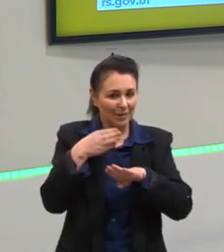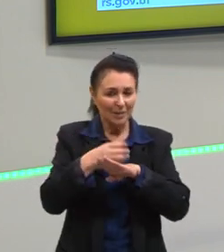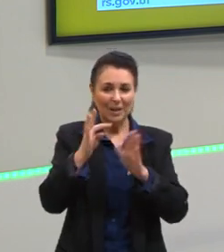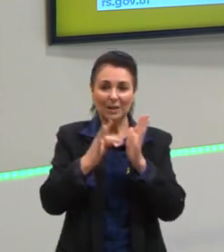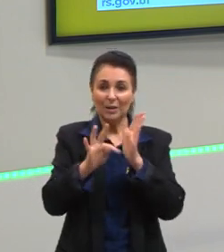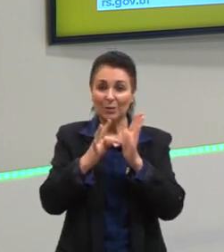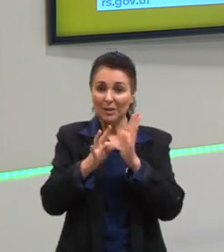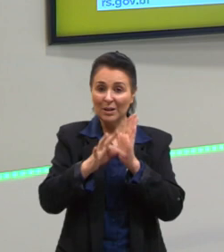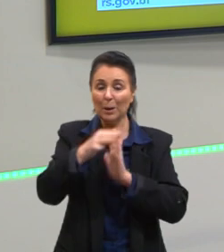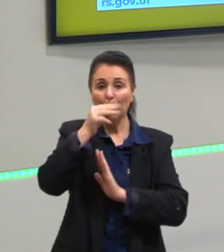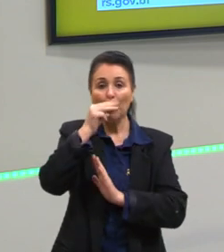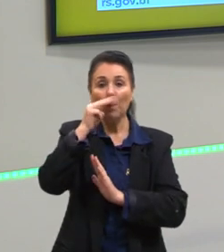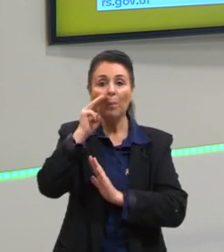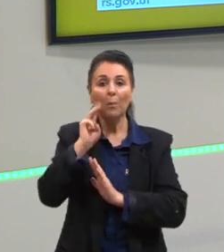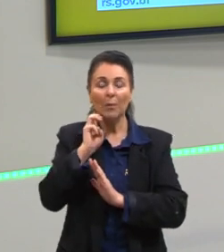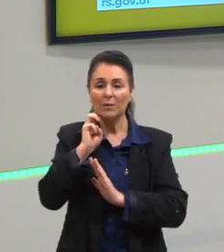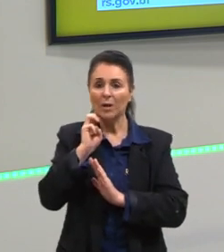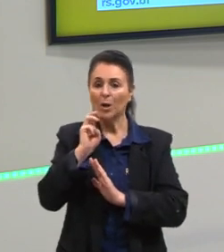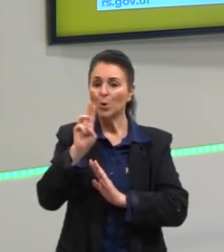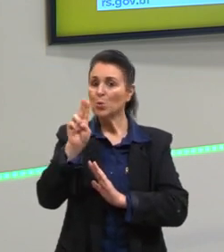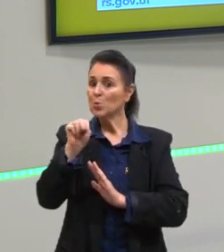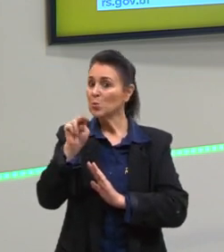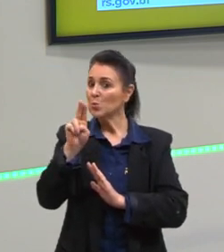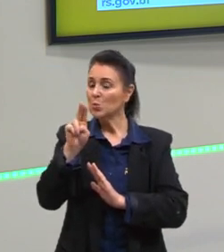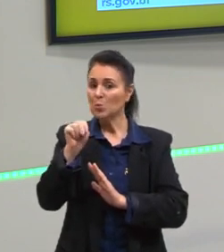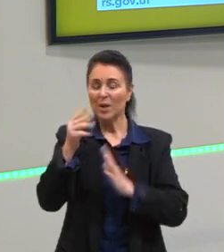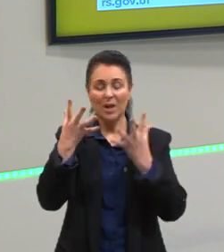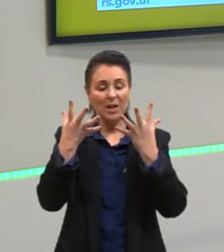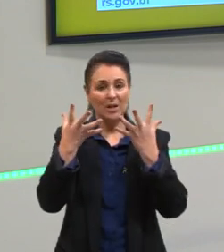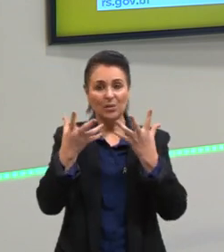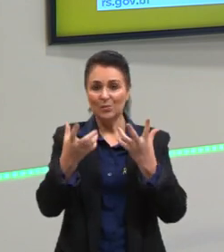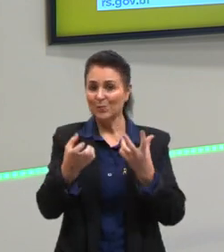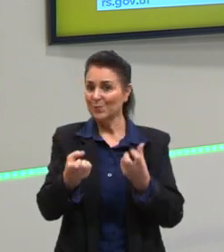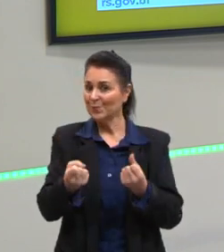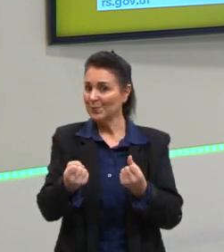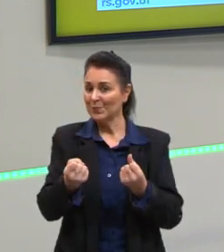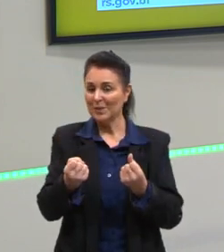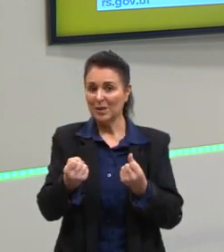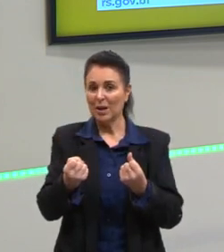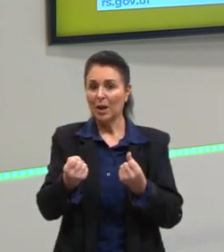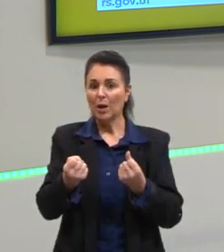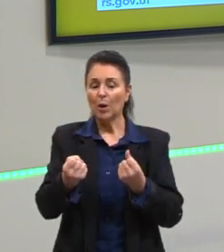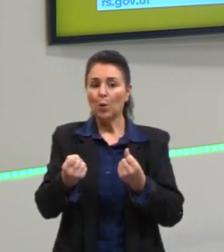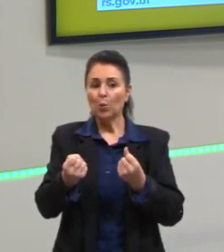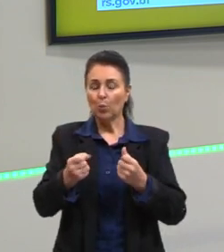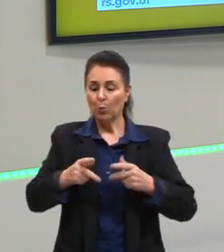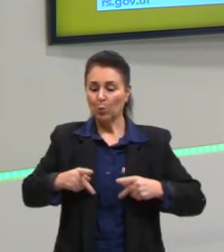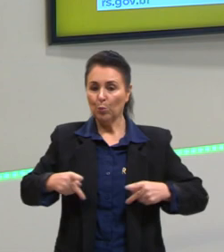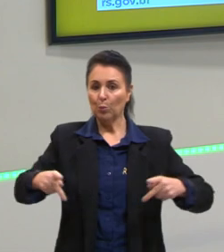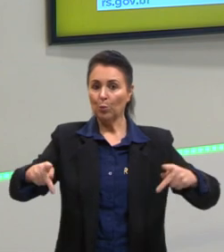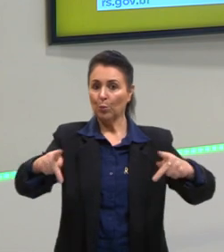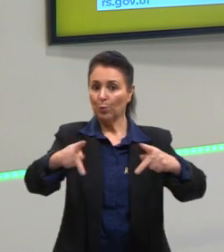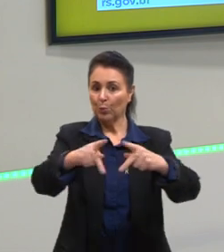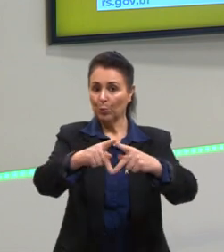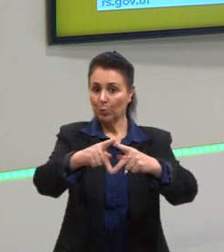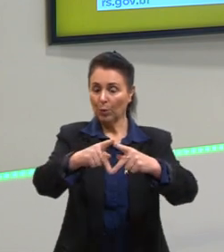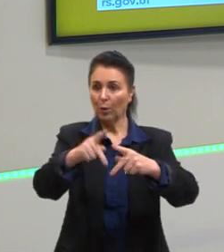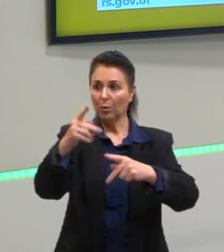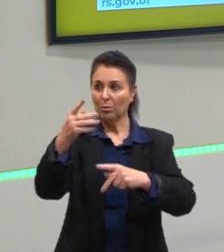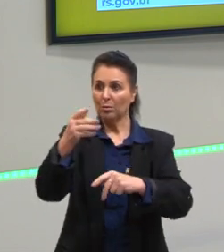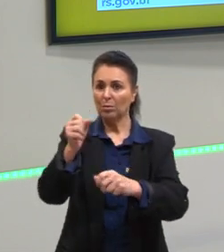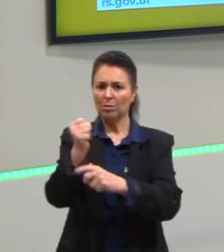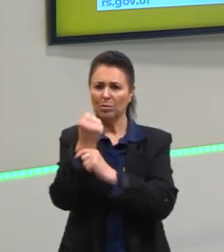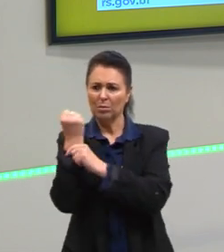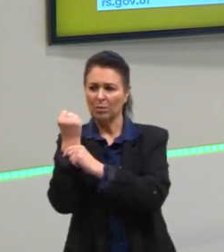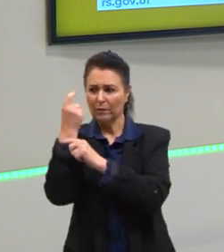marxista, o Marx jamais admitiria, por exemplo, um proletário defendendo ideias